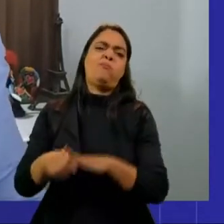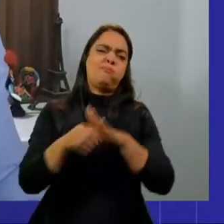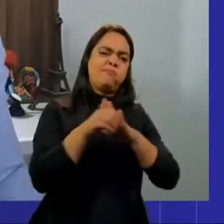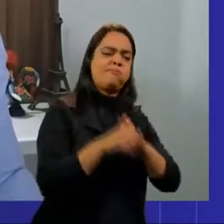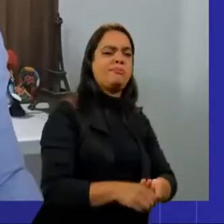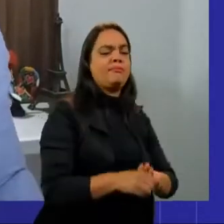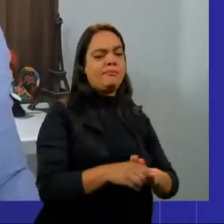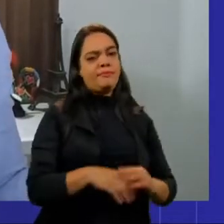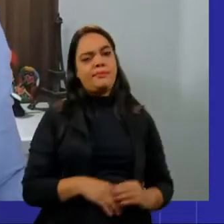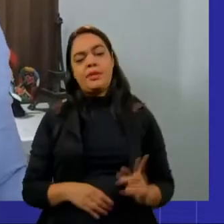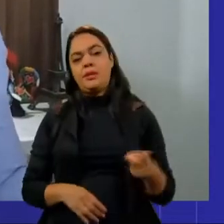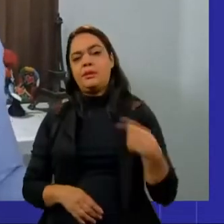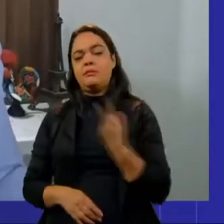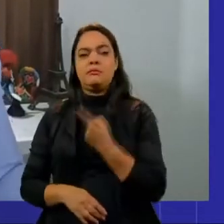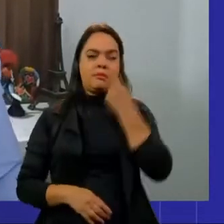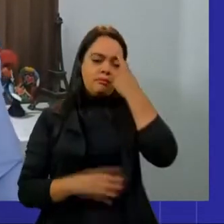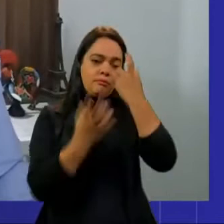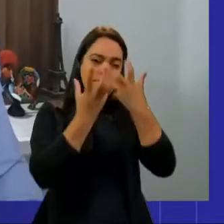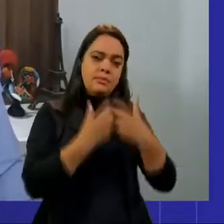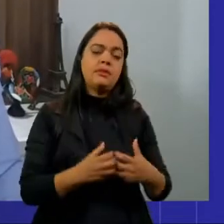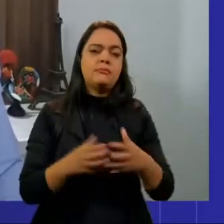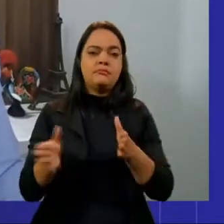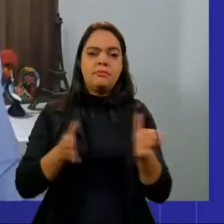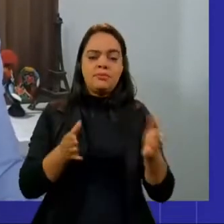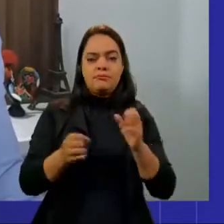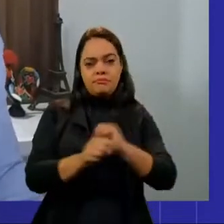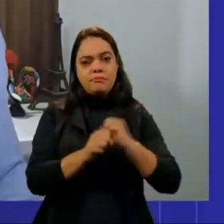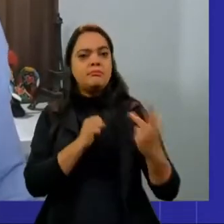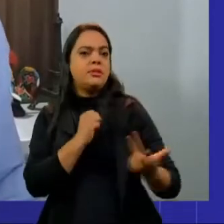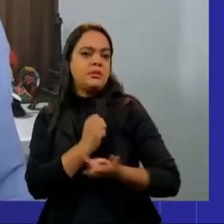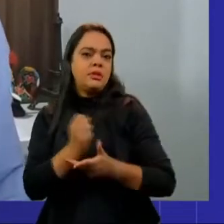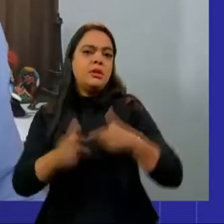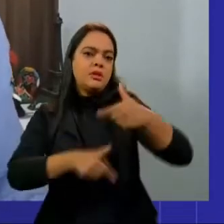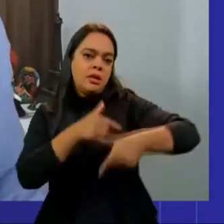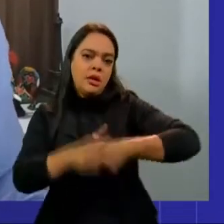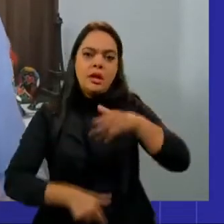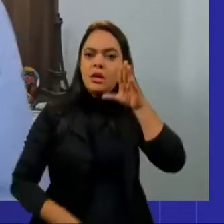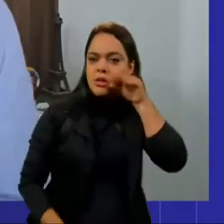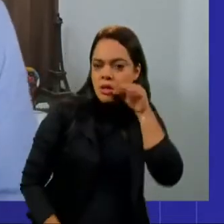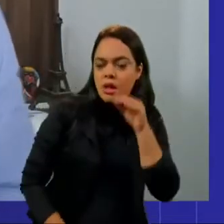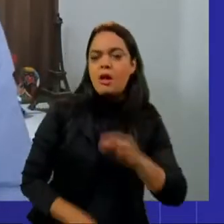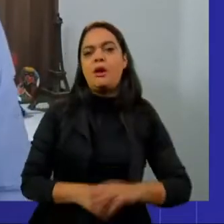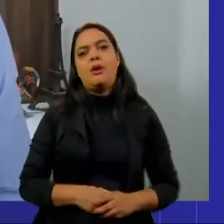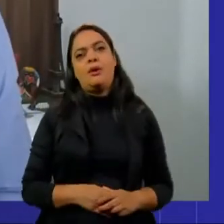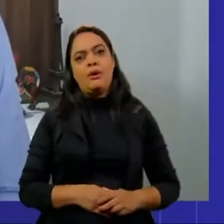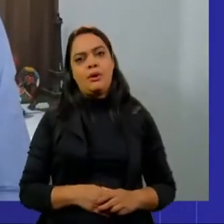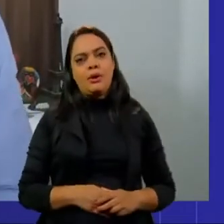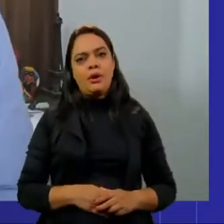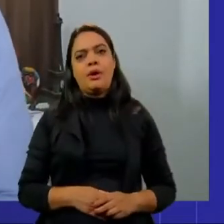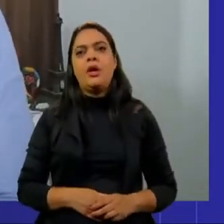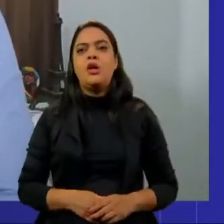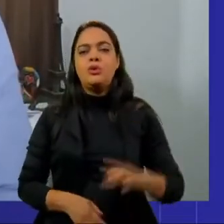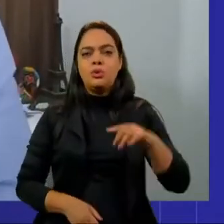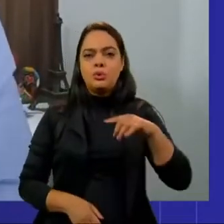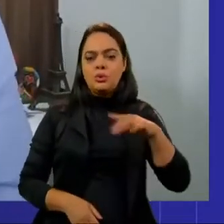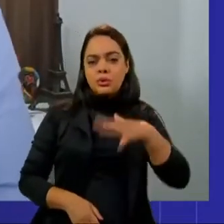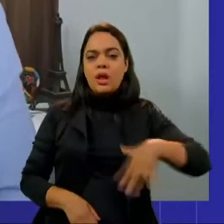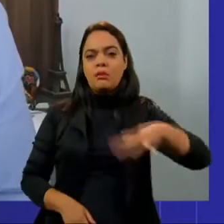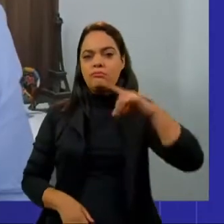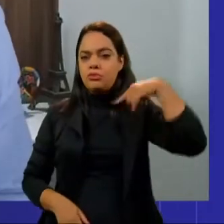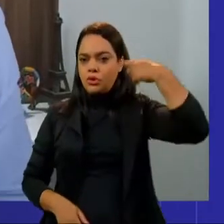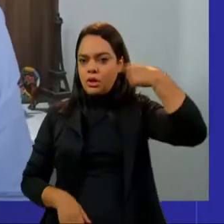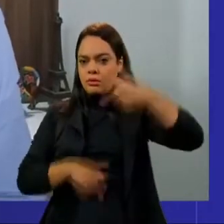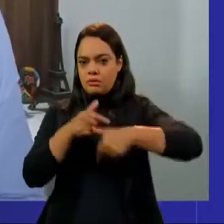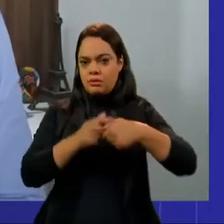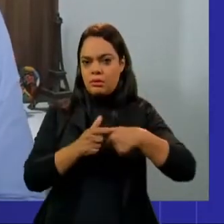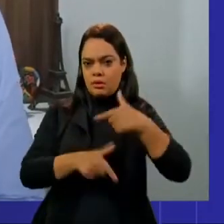sobre a pandemia e o trabalho doméstico, isso também vem à tona. Bom, no campo do direito do trabalho, nós tivemos duas